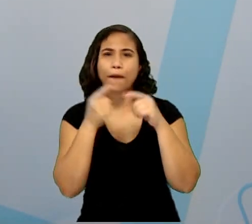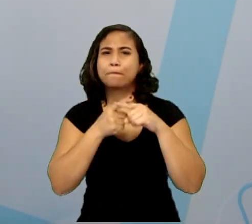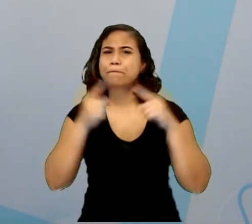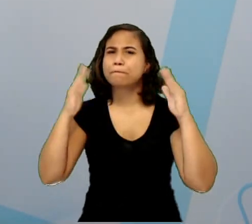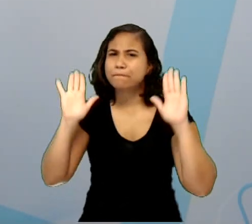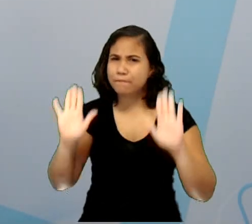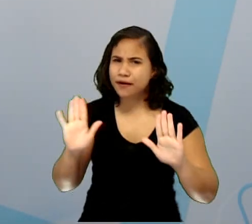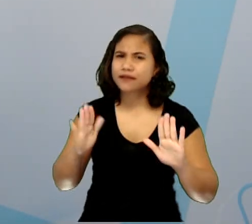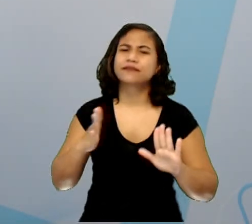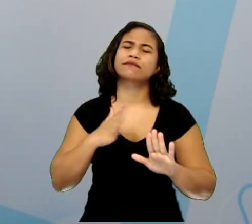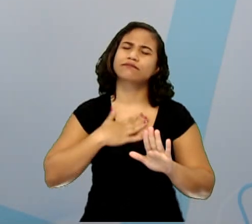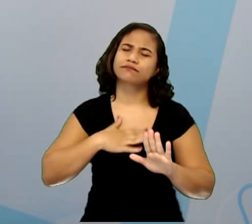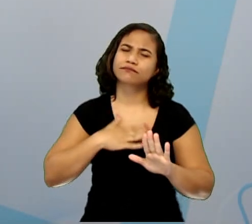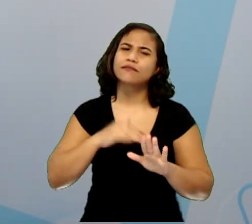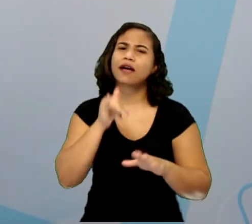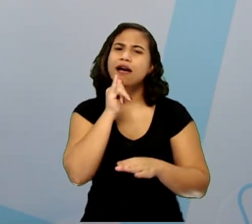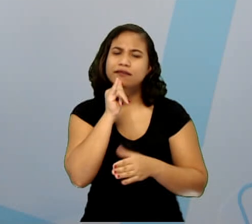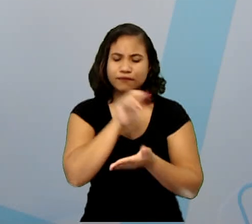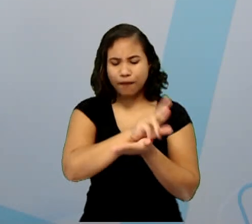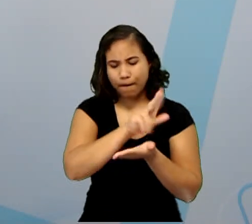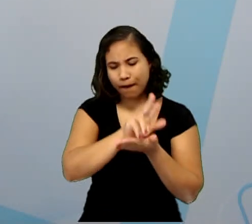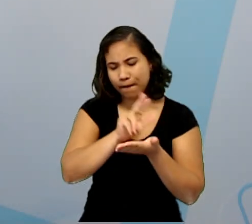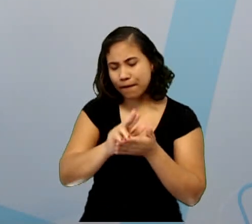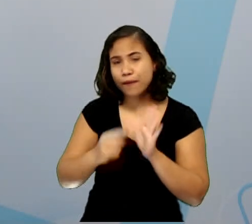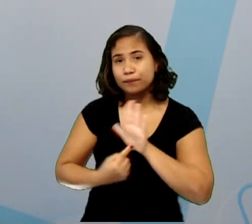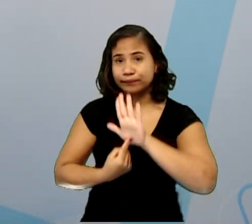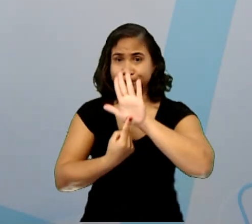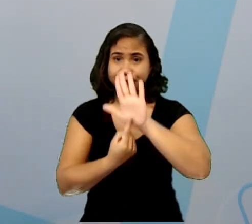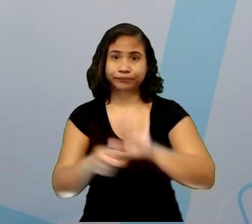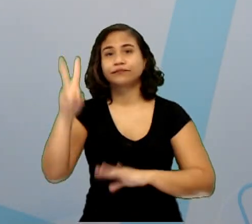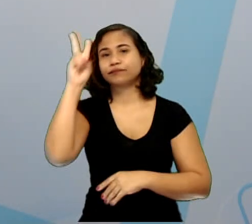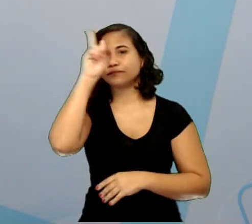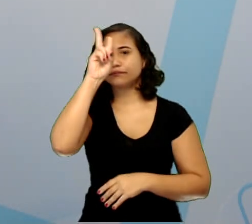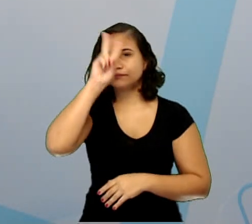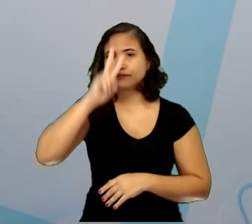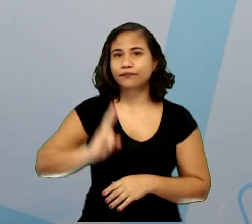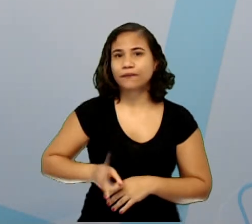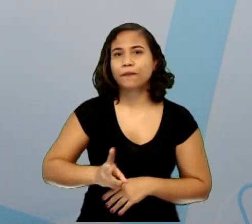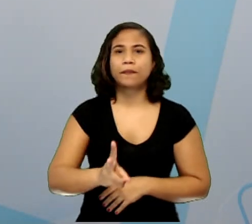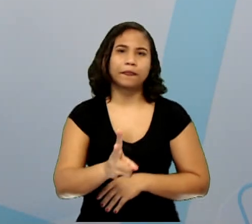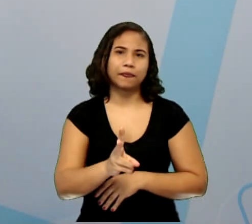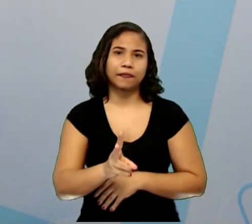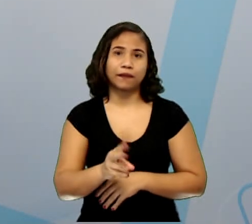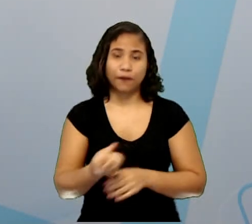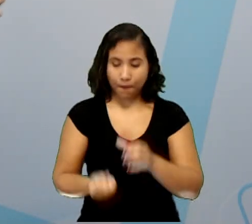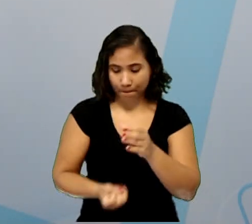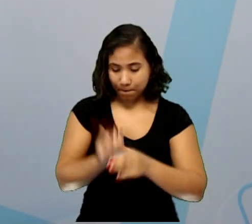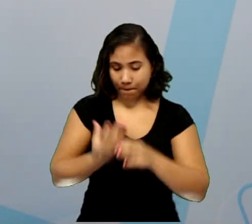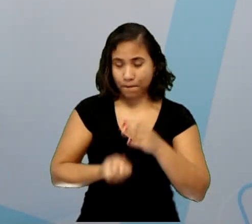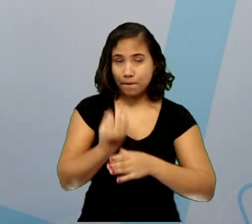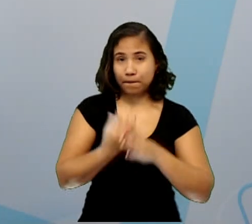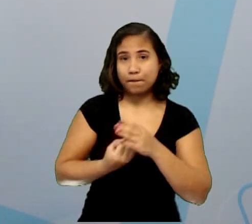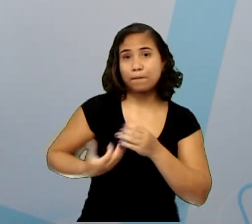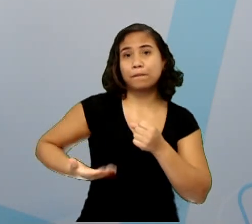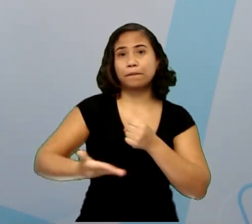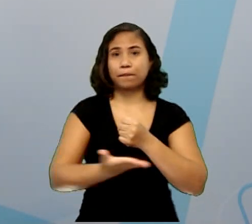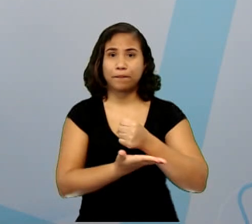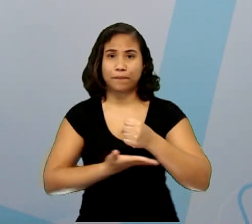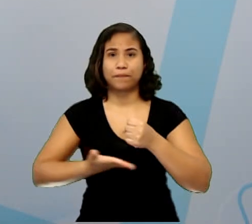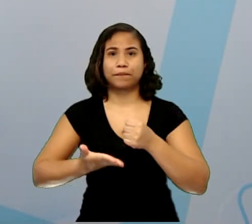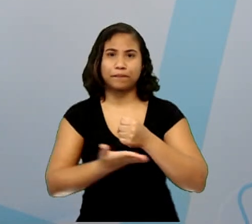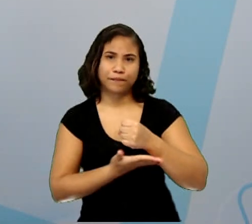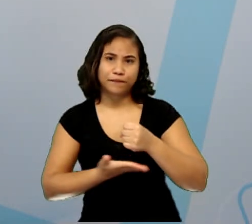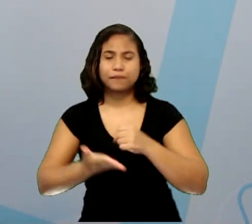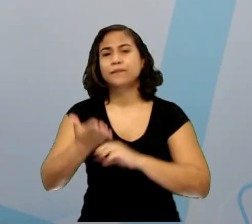vamos ver mais alguns exemplos práticos. Lembrando sempre, olha só, os produtores é a base da cadeia